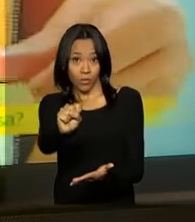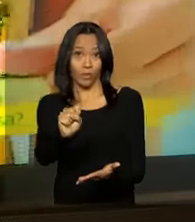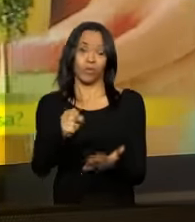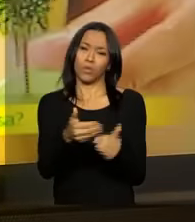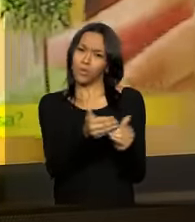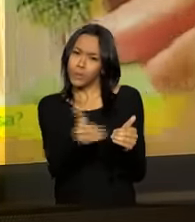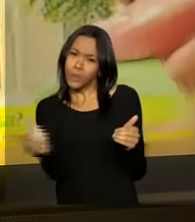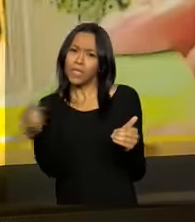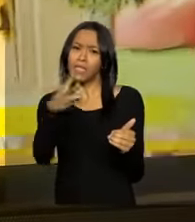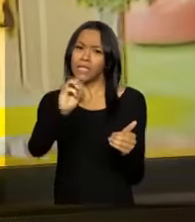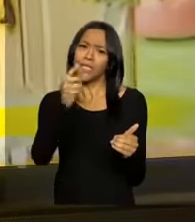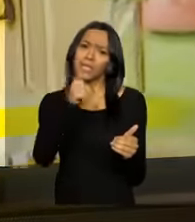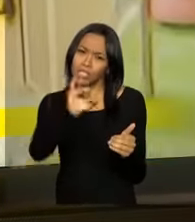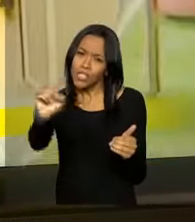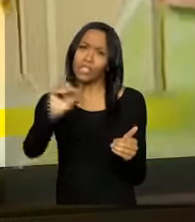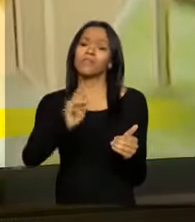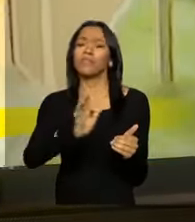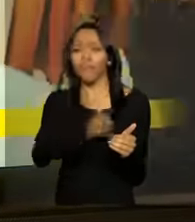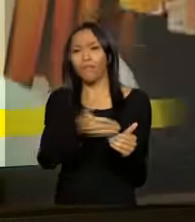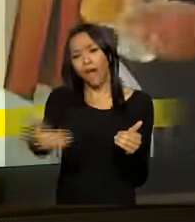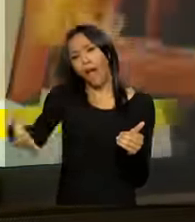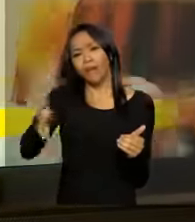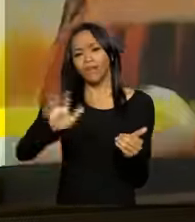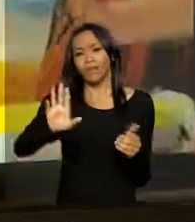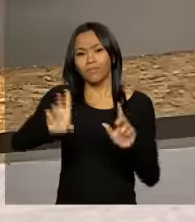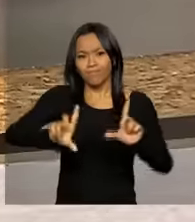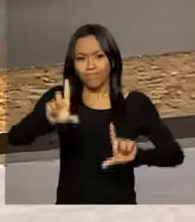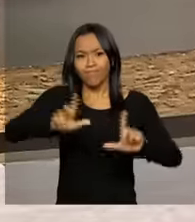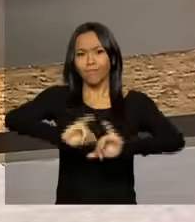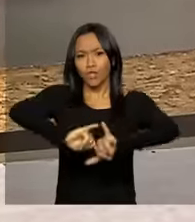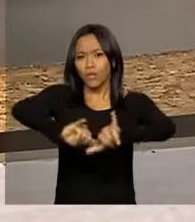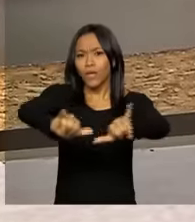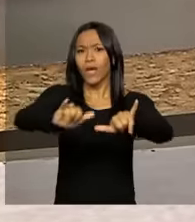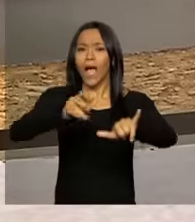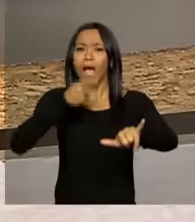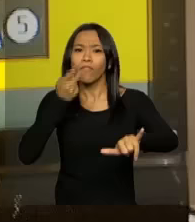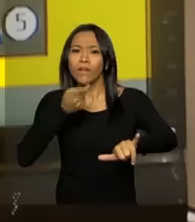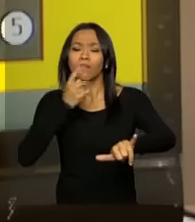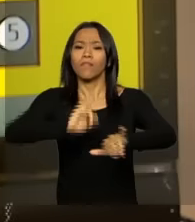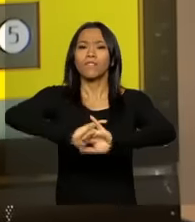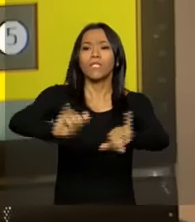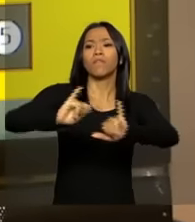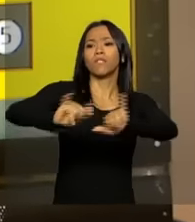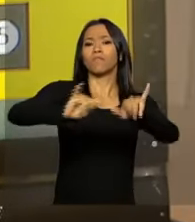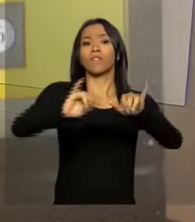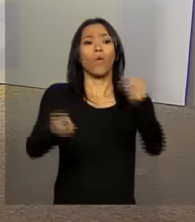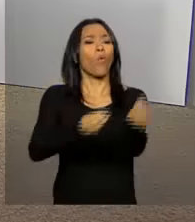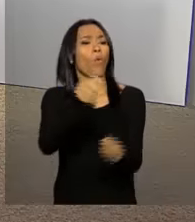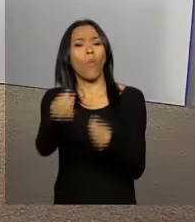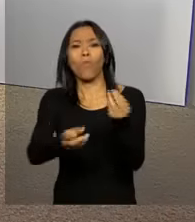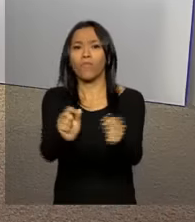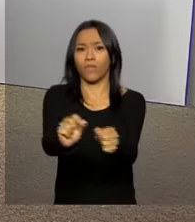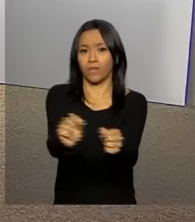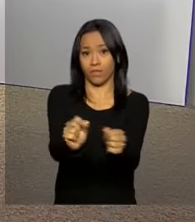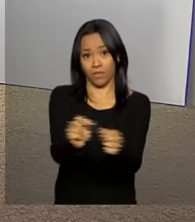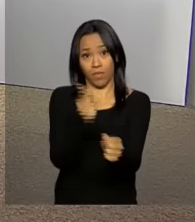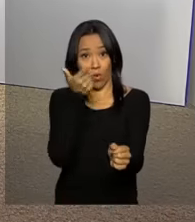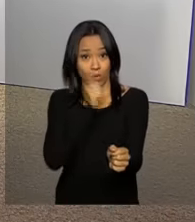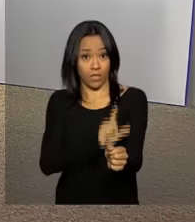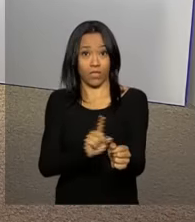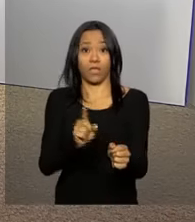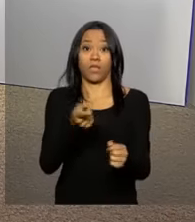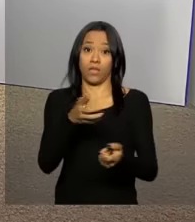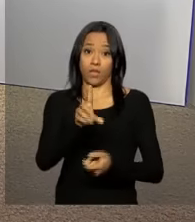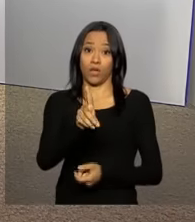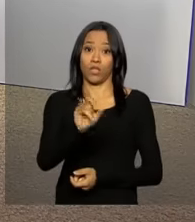geradoras de TV vão continuar transmitindo uma cartela fixa para informar ao telespectador como proceder para ter acesso